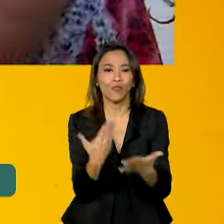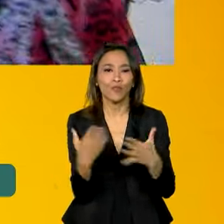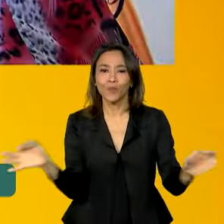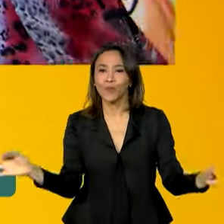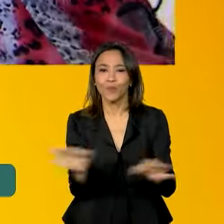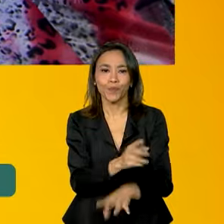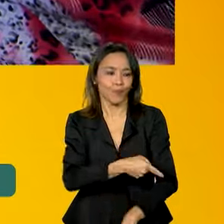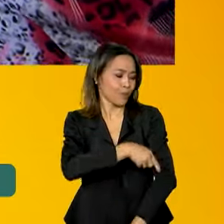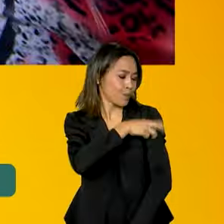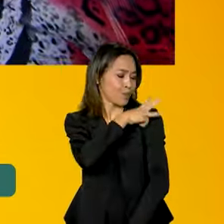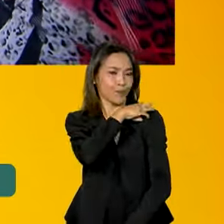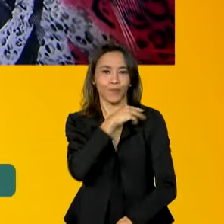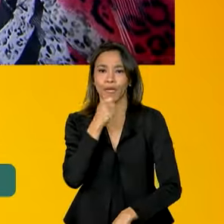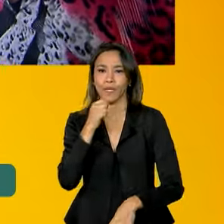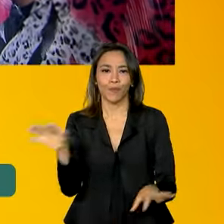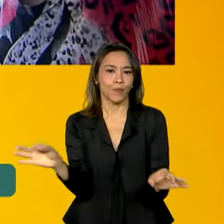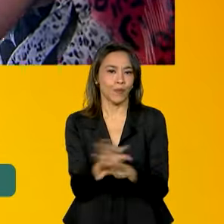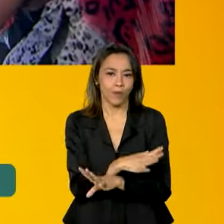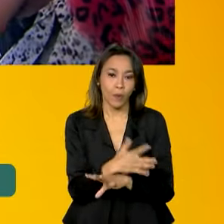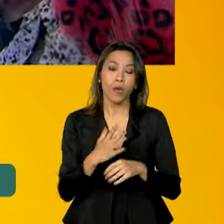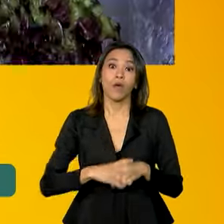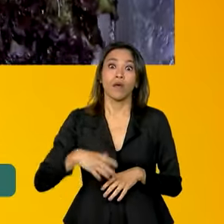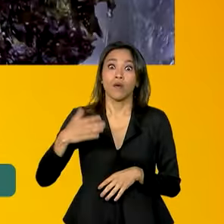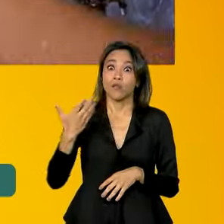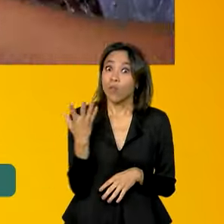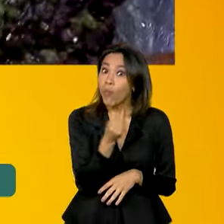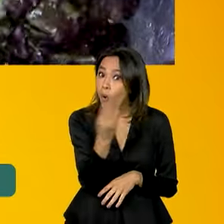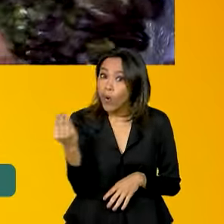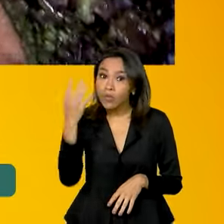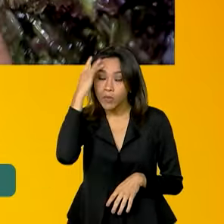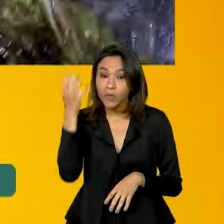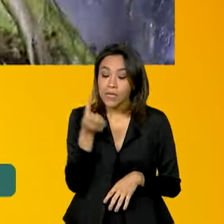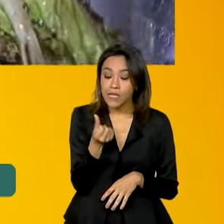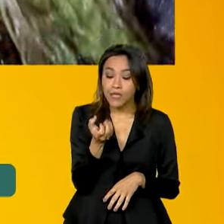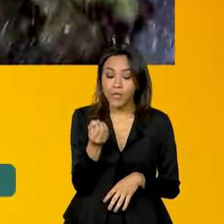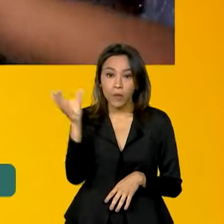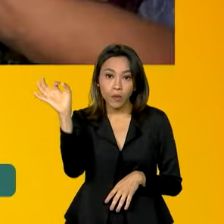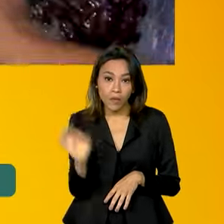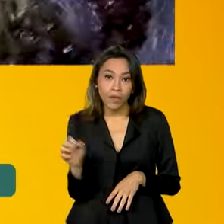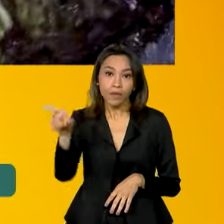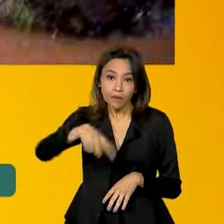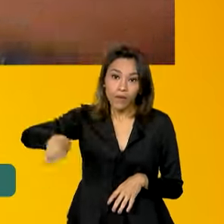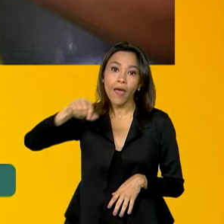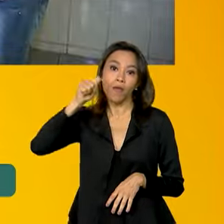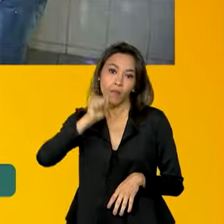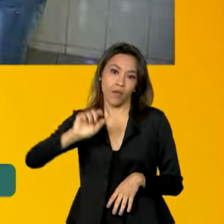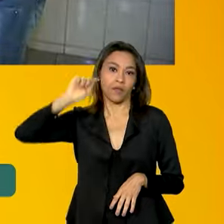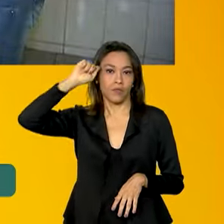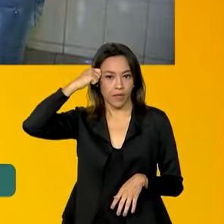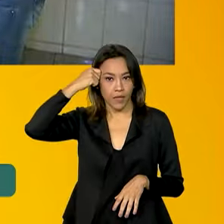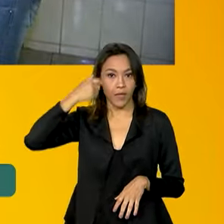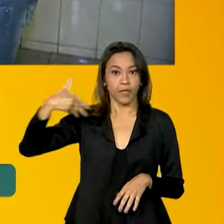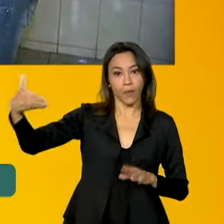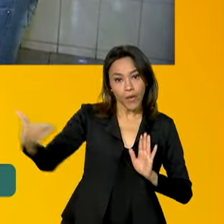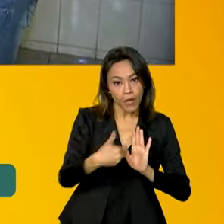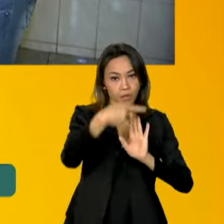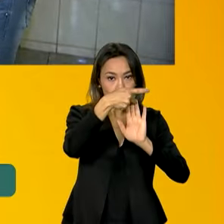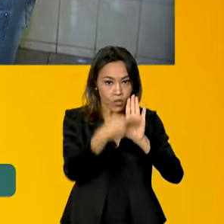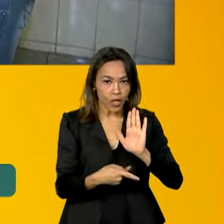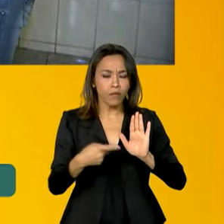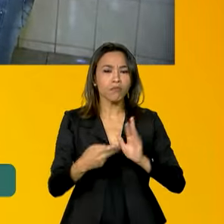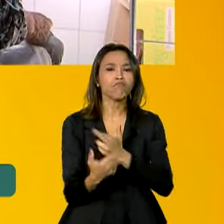6 milhões de trabalhadores, sendo que 60% delas são mulheres negras. Esse projeto é